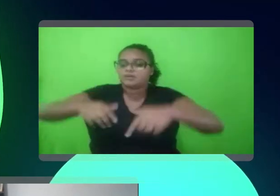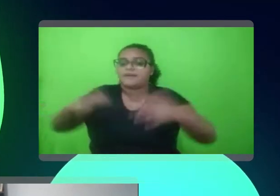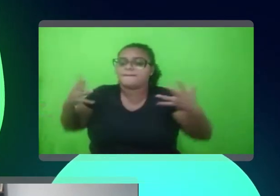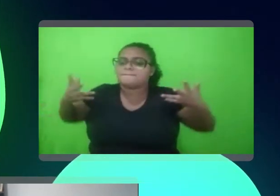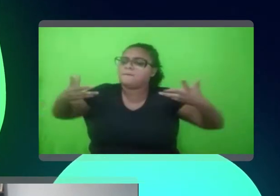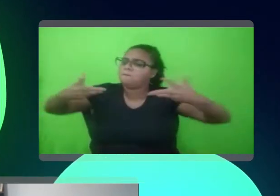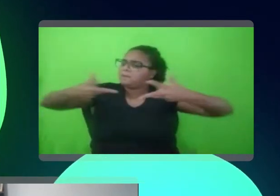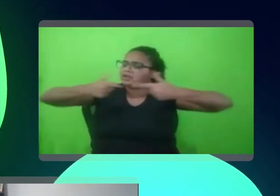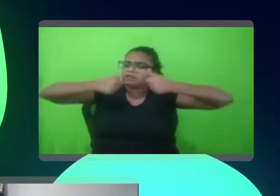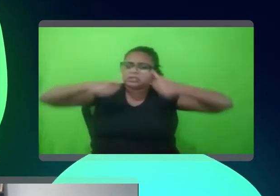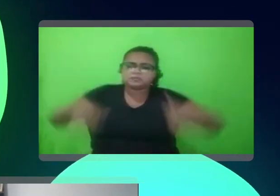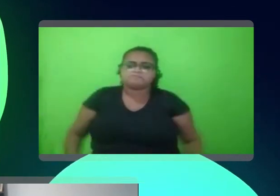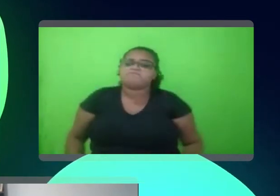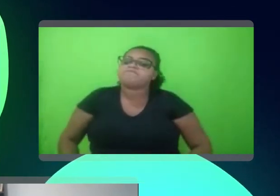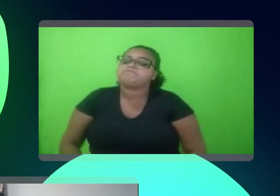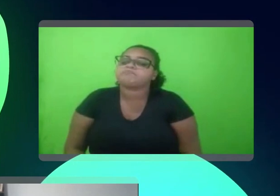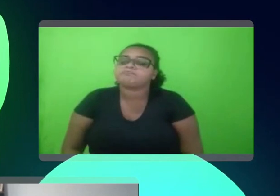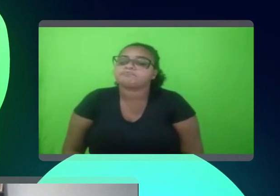Maravilha.